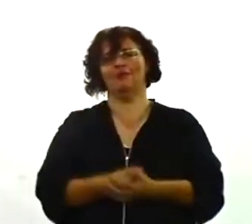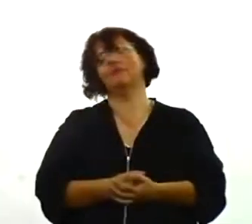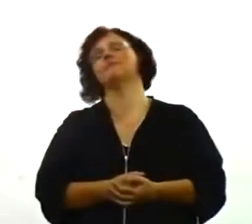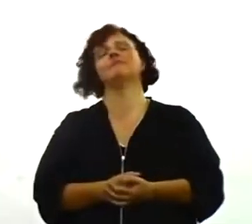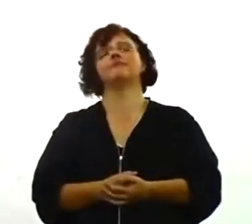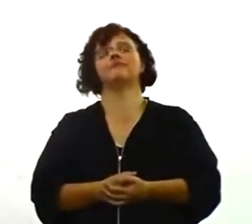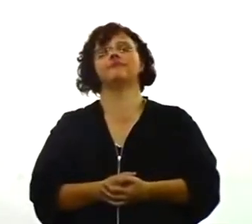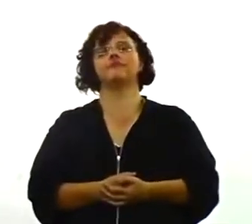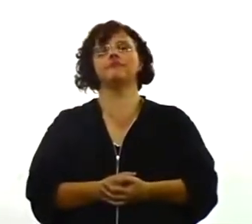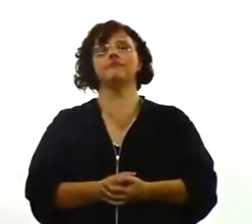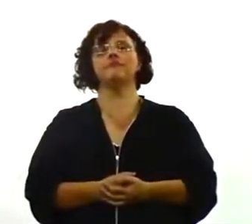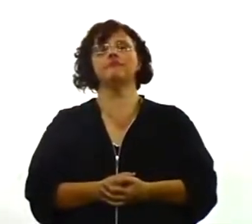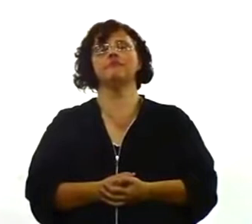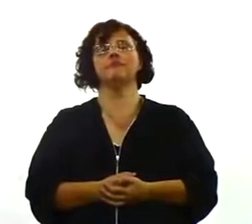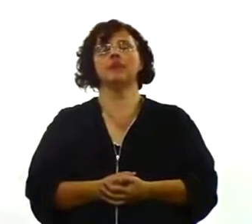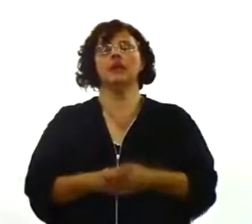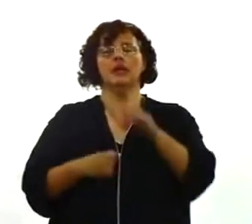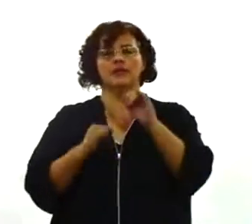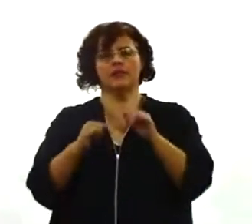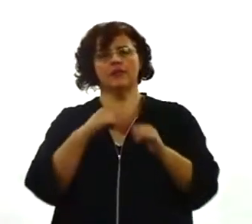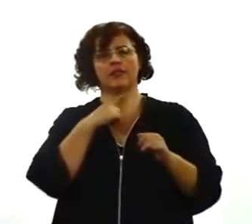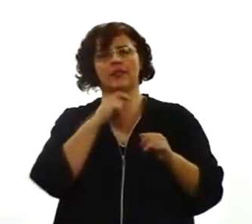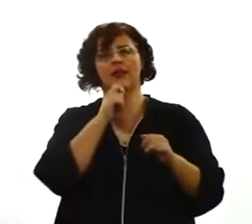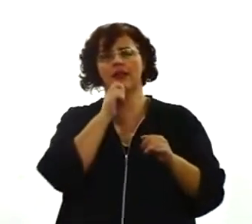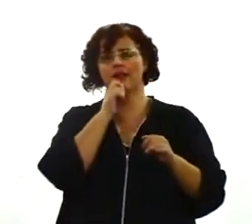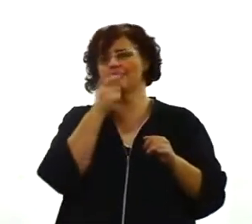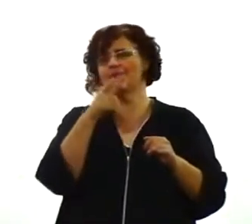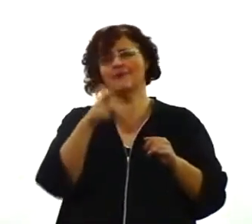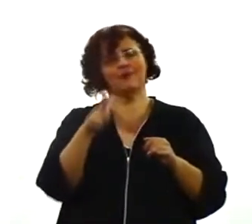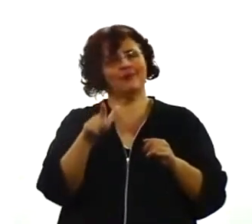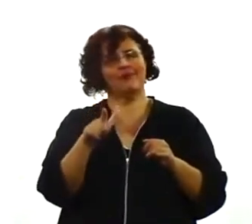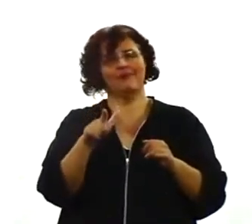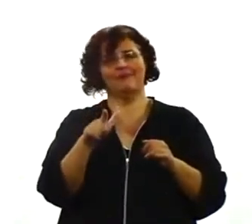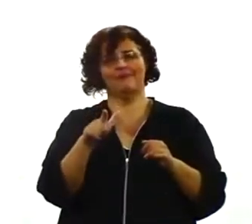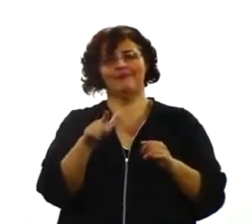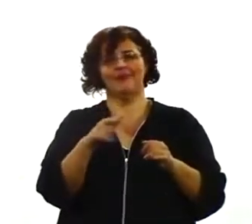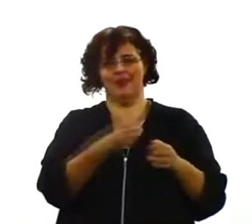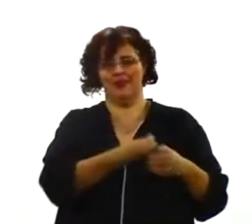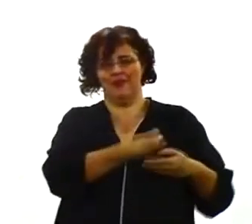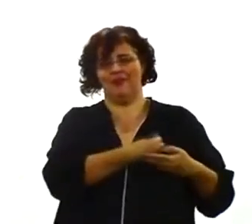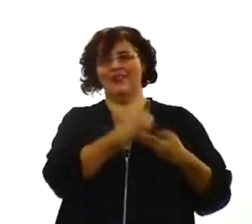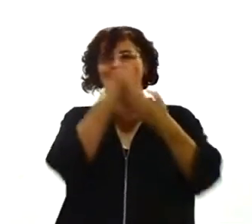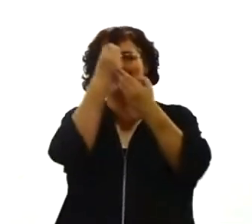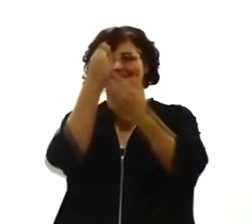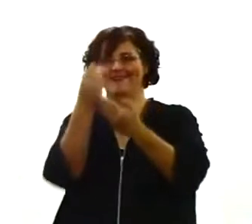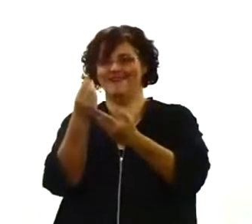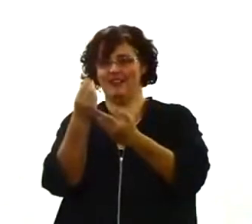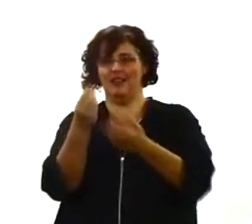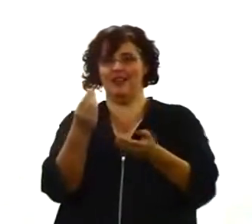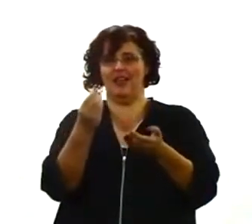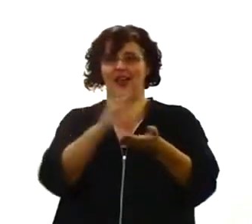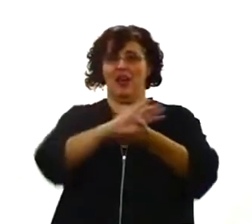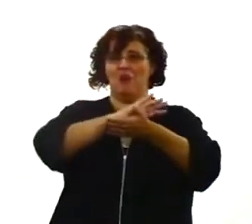ainda não teve este benefício, será uma grande pena você ter ouvido sobre um